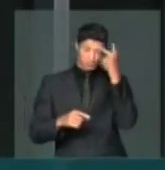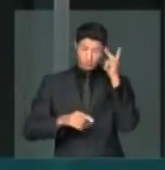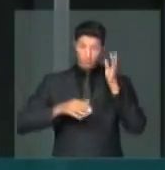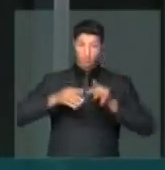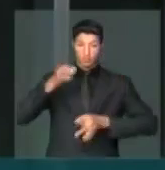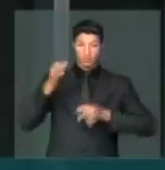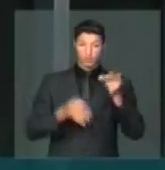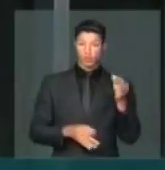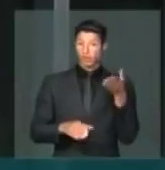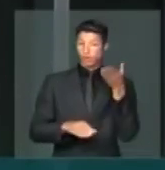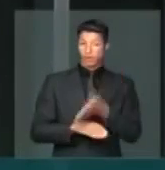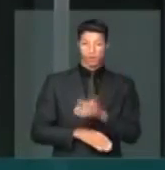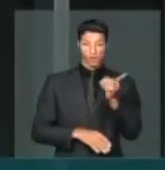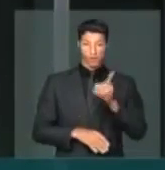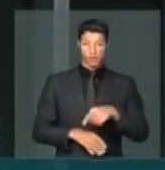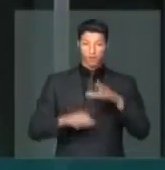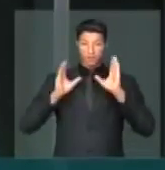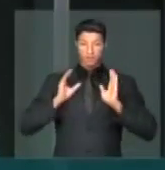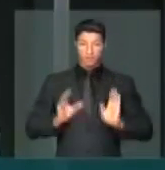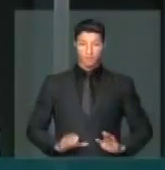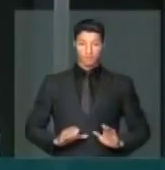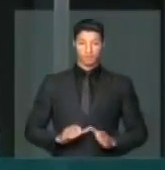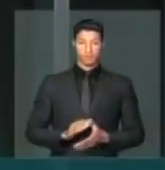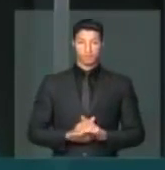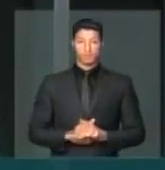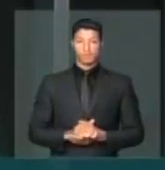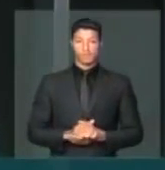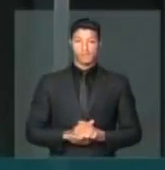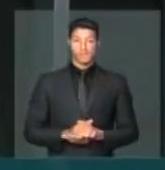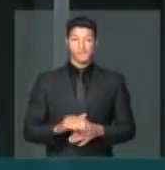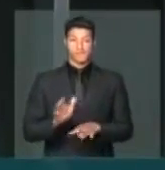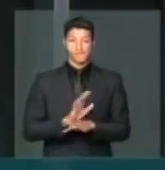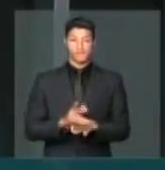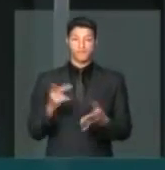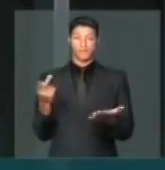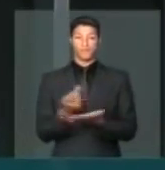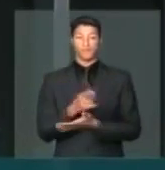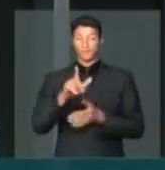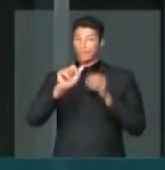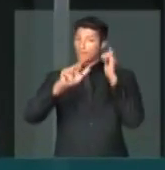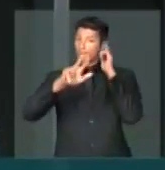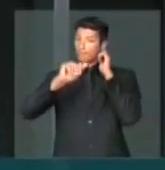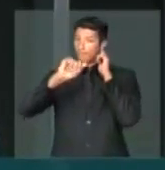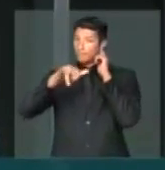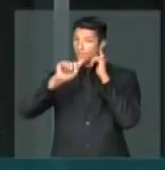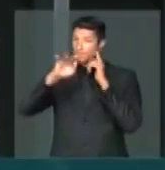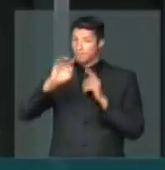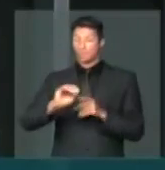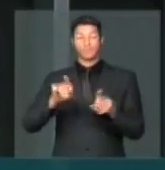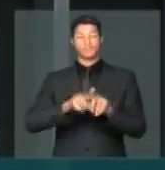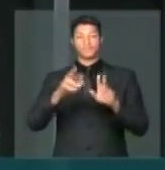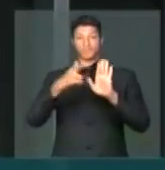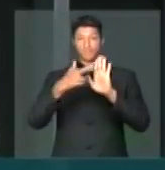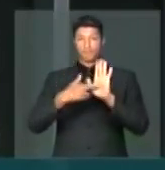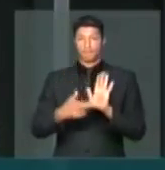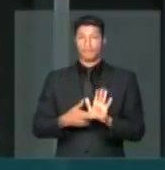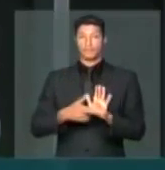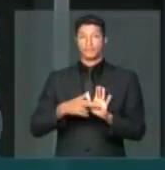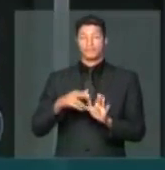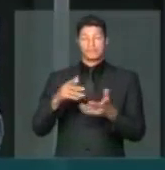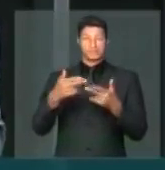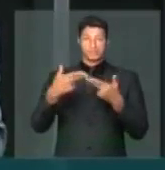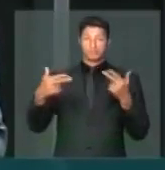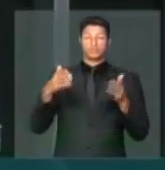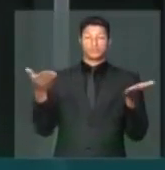jurídica não é cidadã. Vídeo que está acontecendo aí na Lava Jato. E por fim, na regra da cláusula de